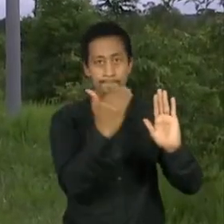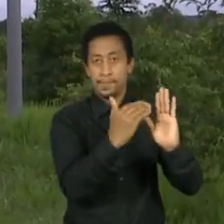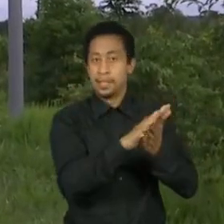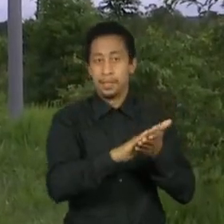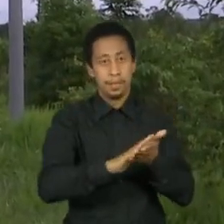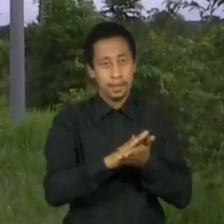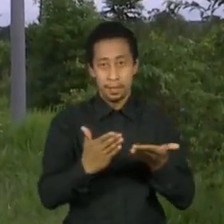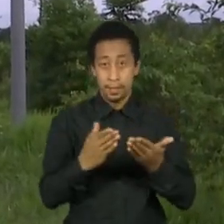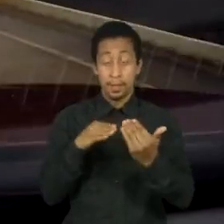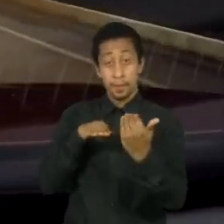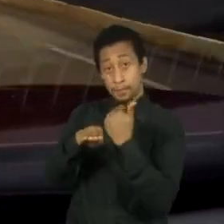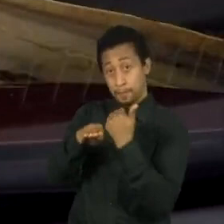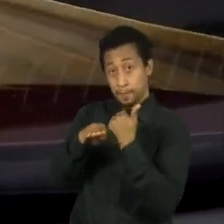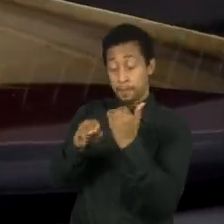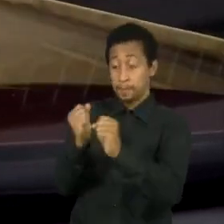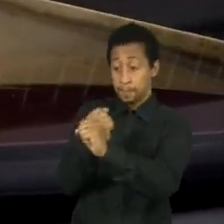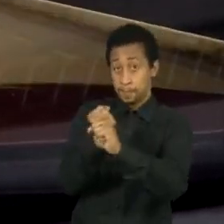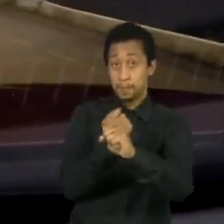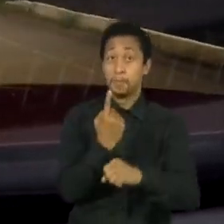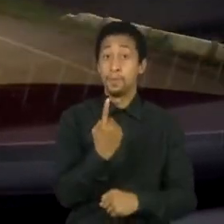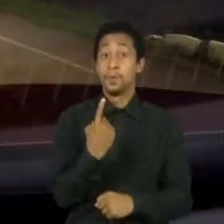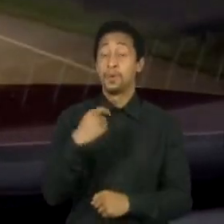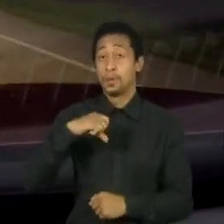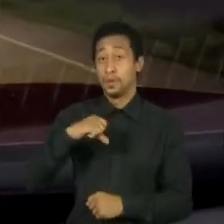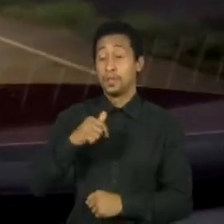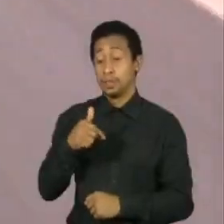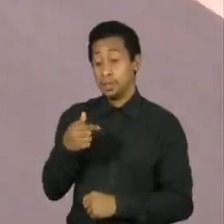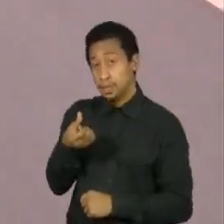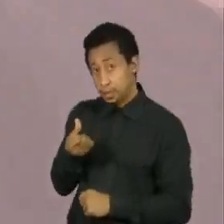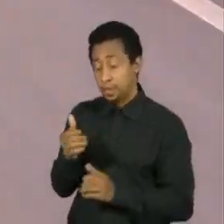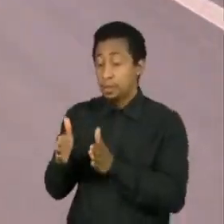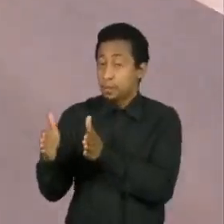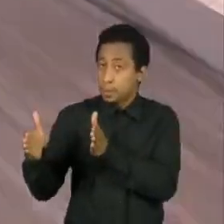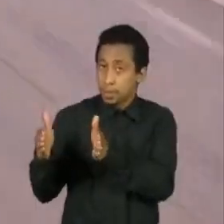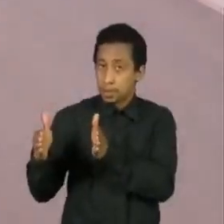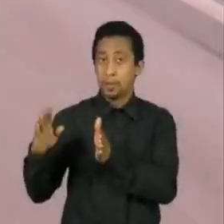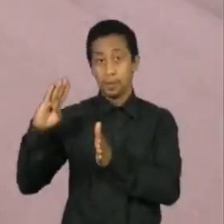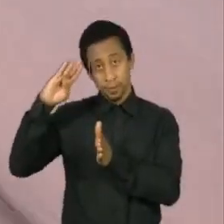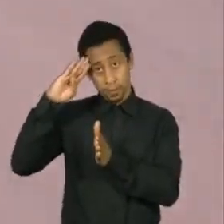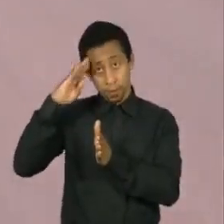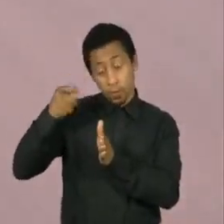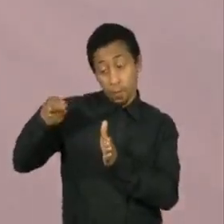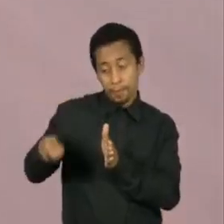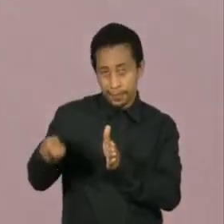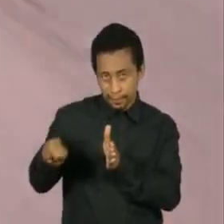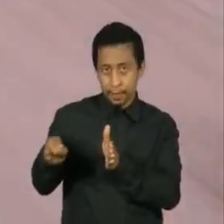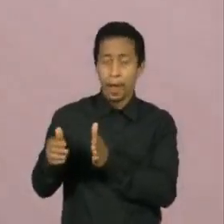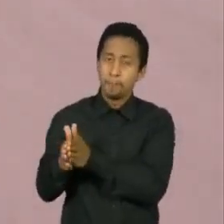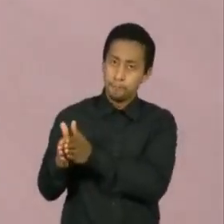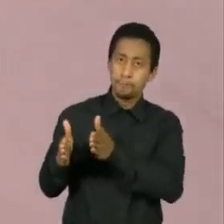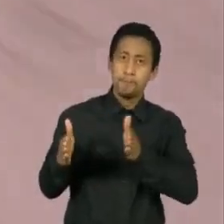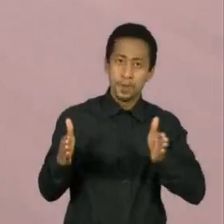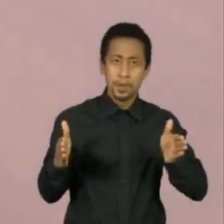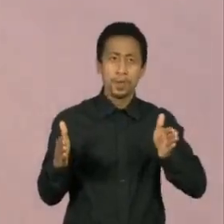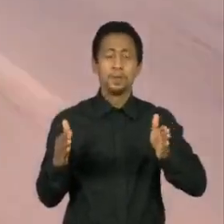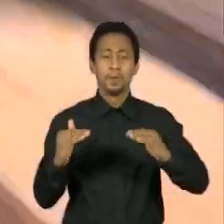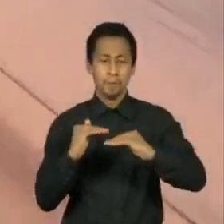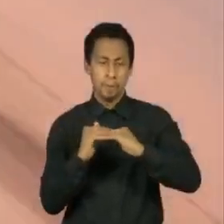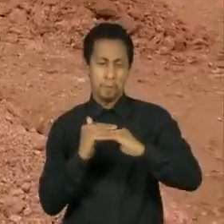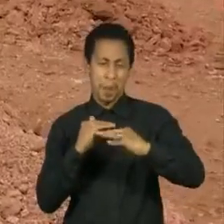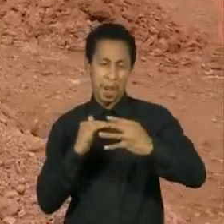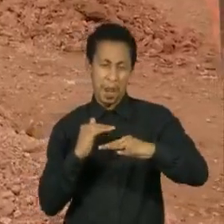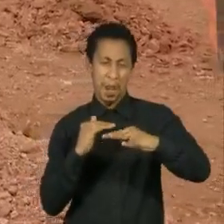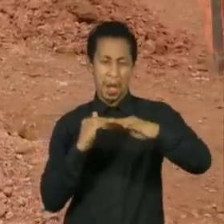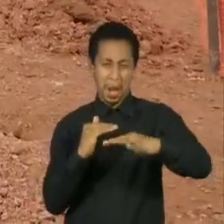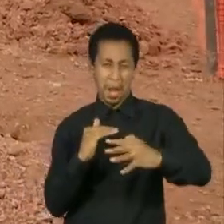inaugurada em 1976 na ditadura militar. Ao longo do tempo, o asfalto sem manutenção foi se